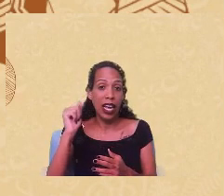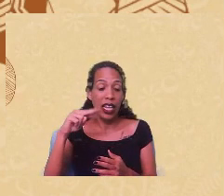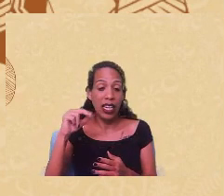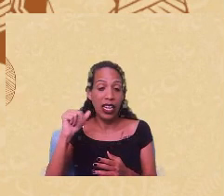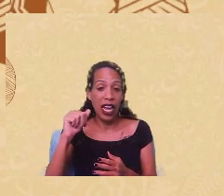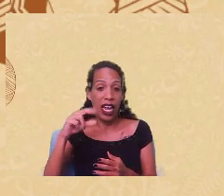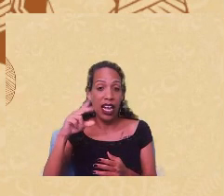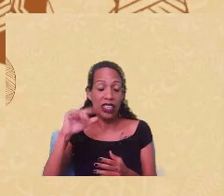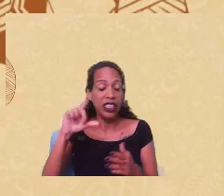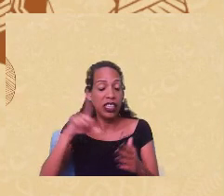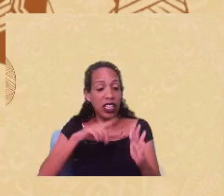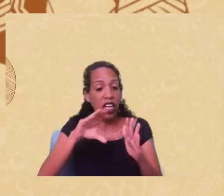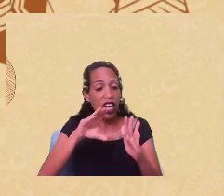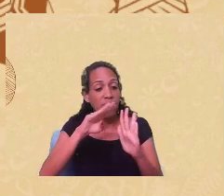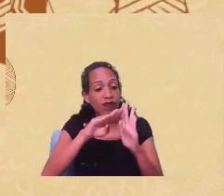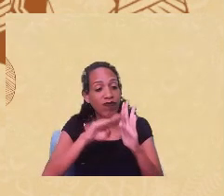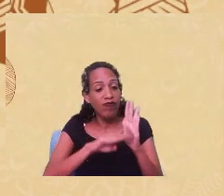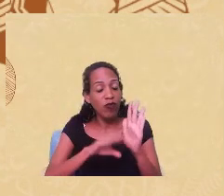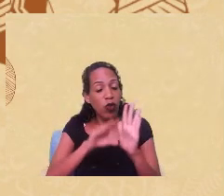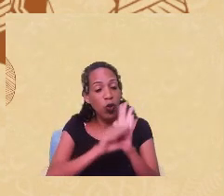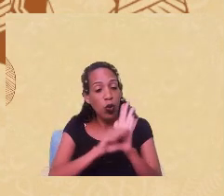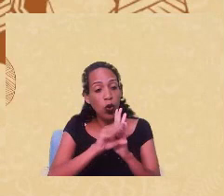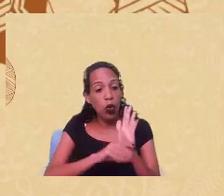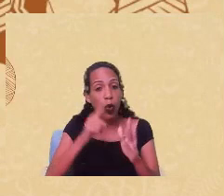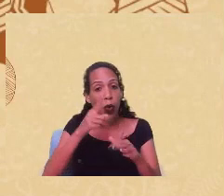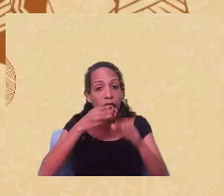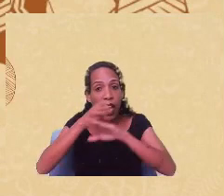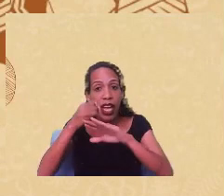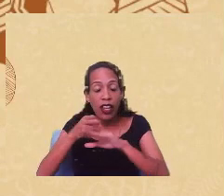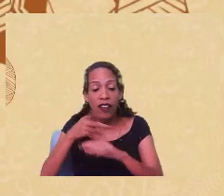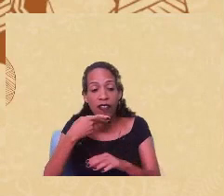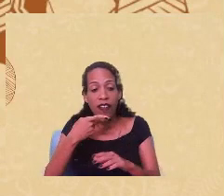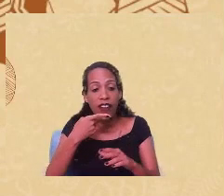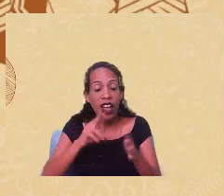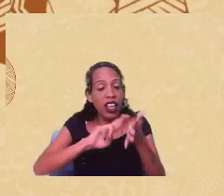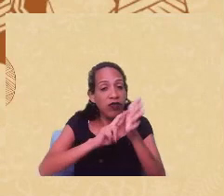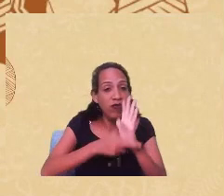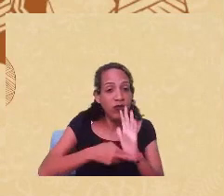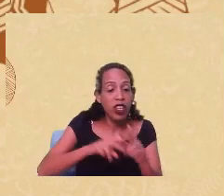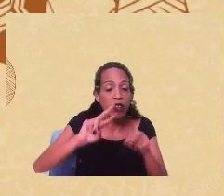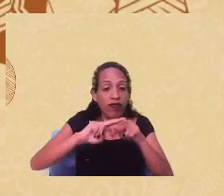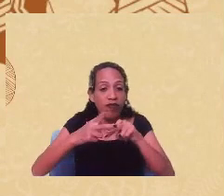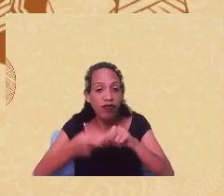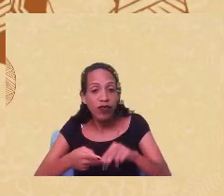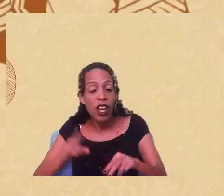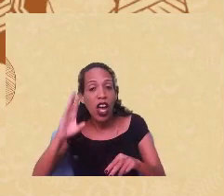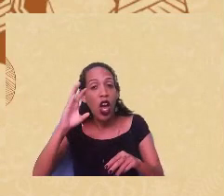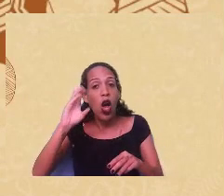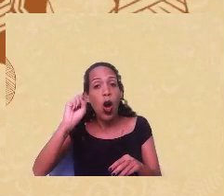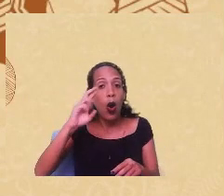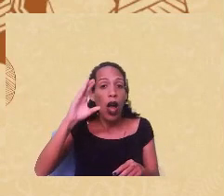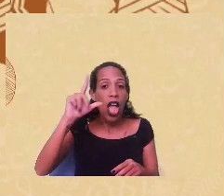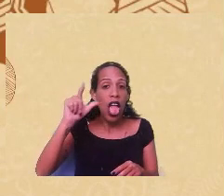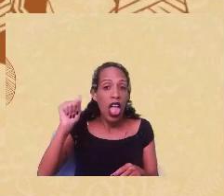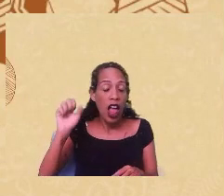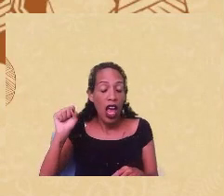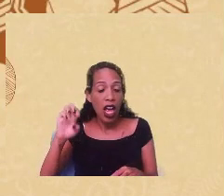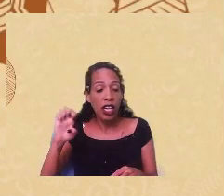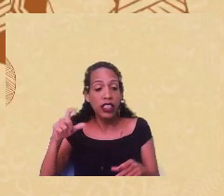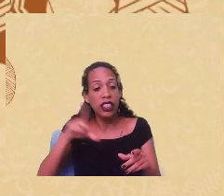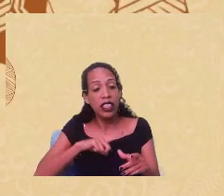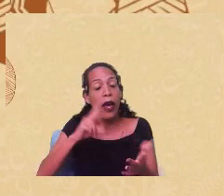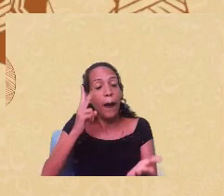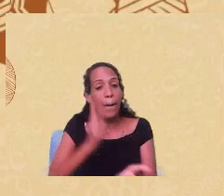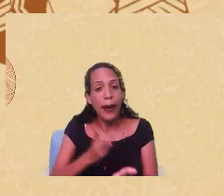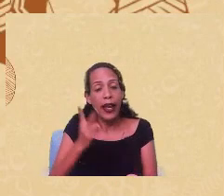uma disciplina que atravesse gênero, raça e classe. Não tem. A gente tem os mesmos currículos de